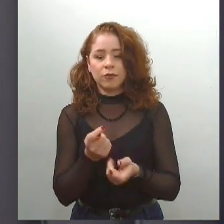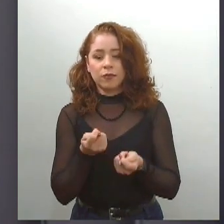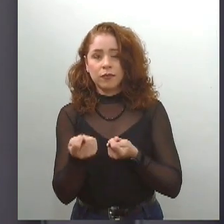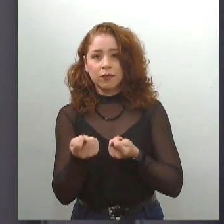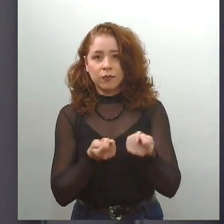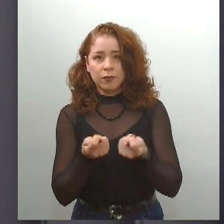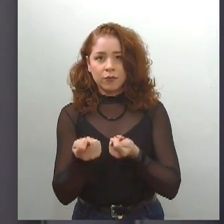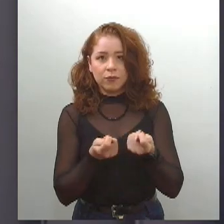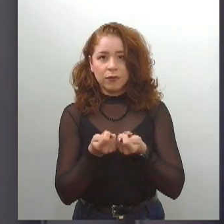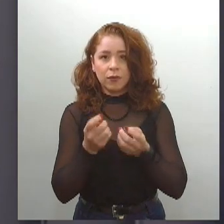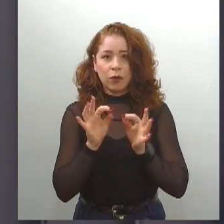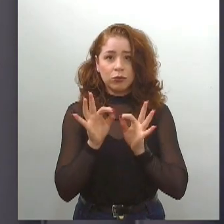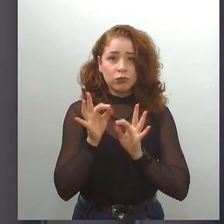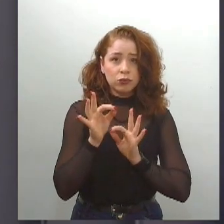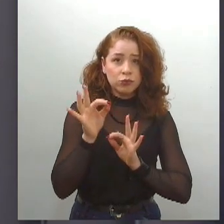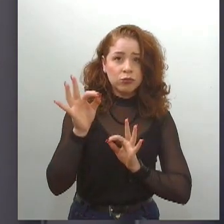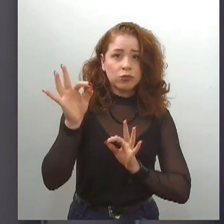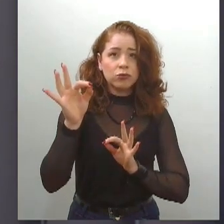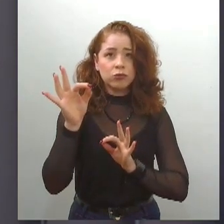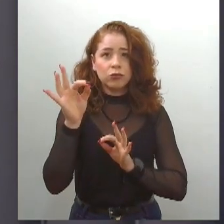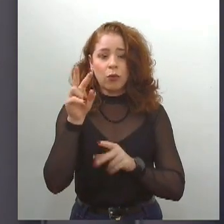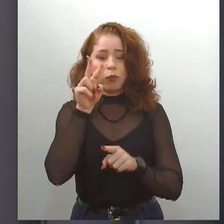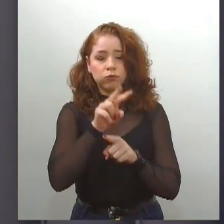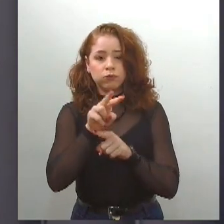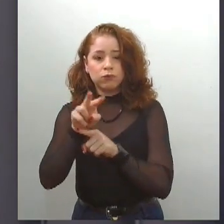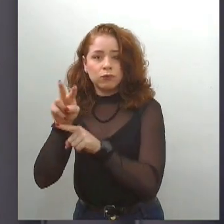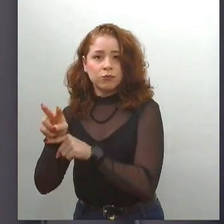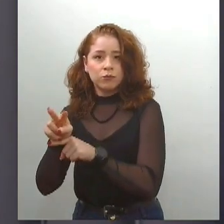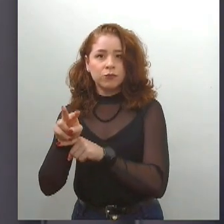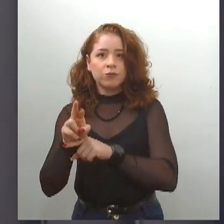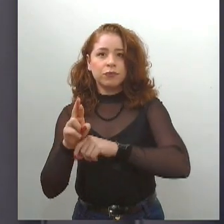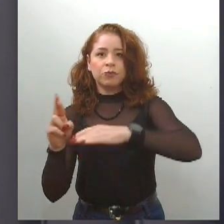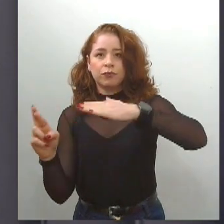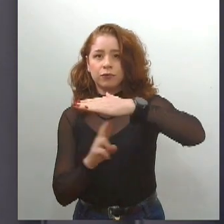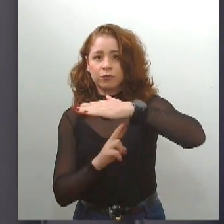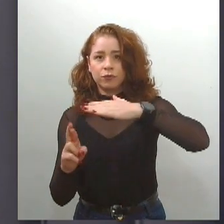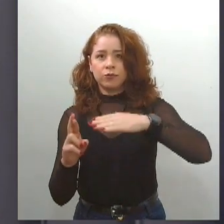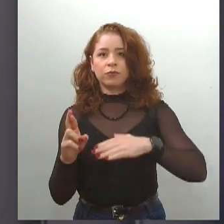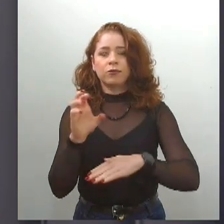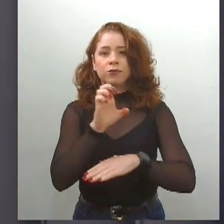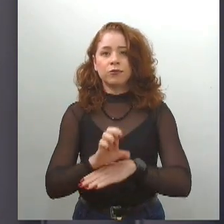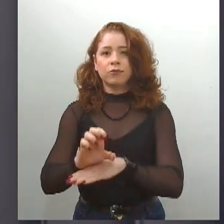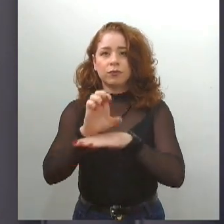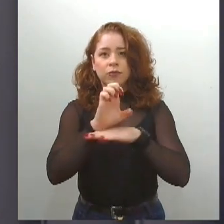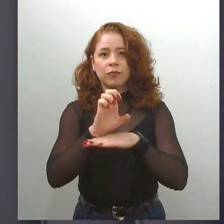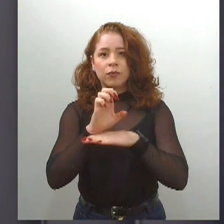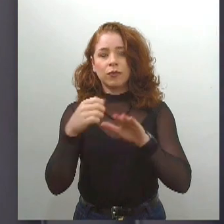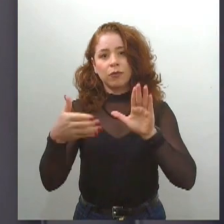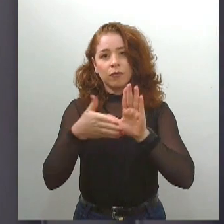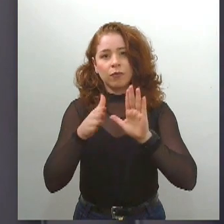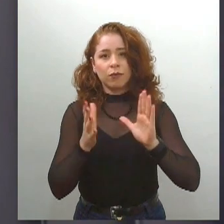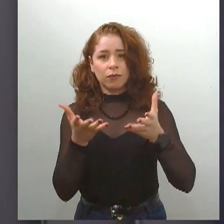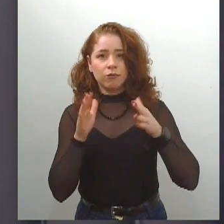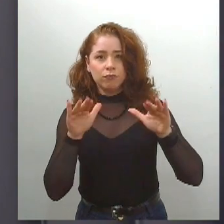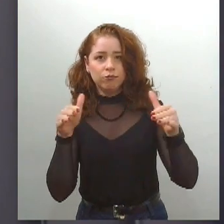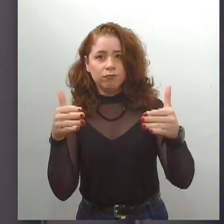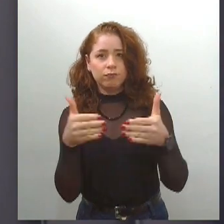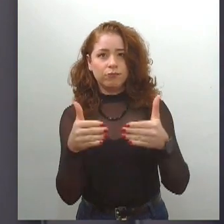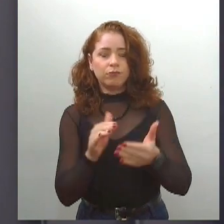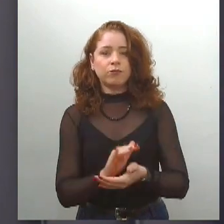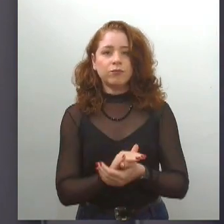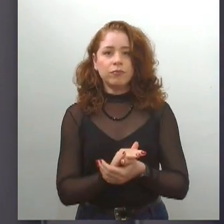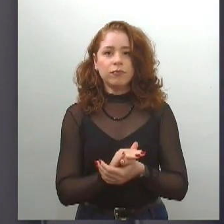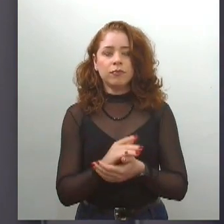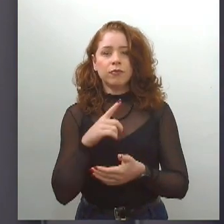alcance em cinco pontos de rodovias estaduais. A medida visa tornar ainda mais eficaz o registro de